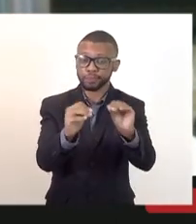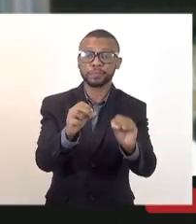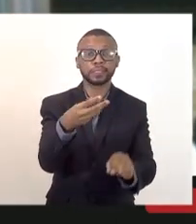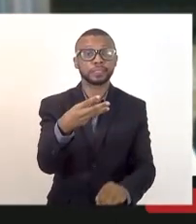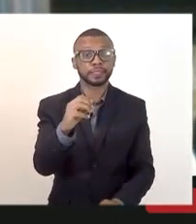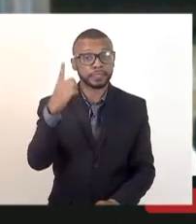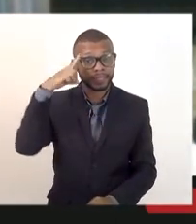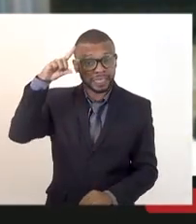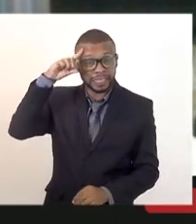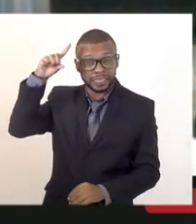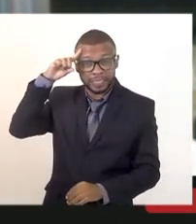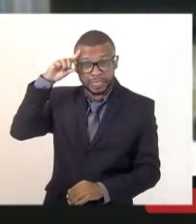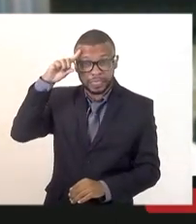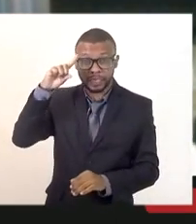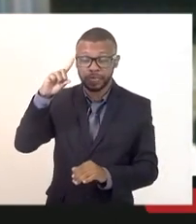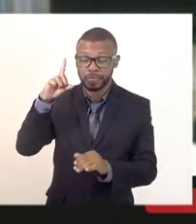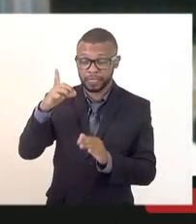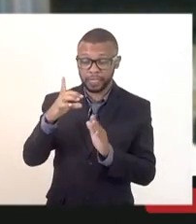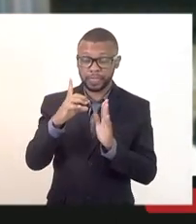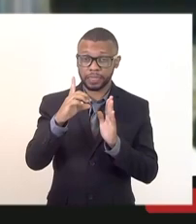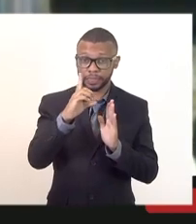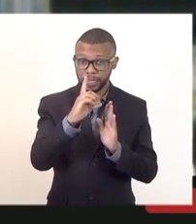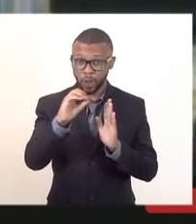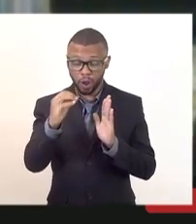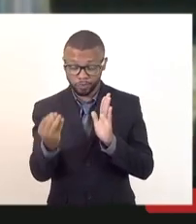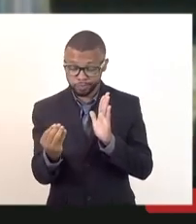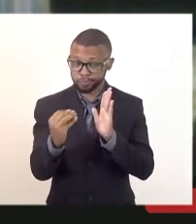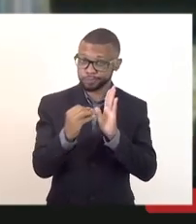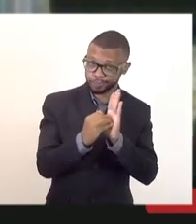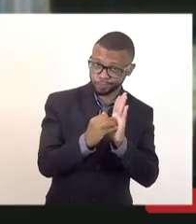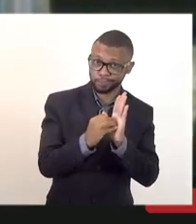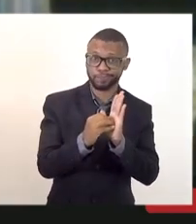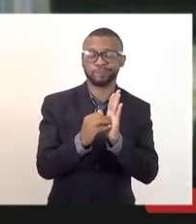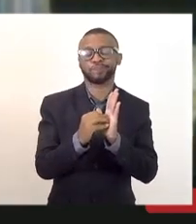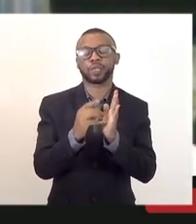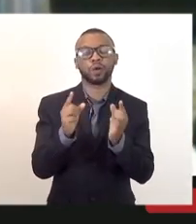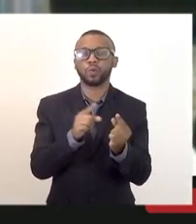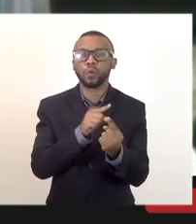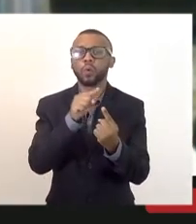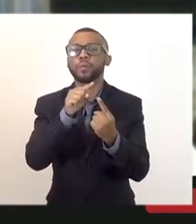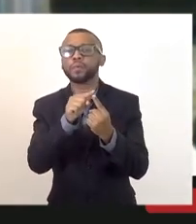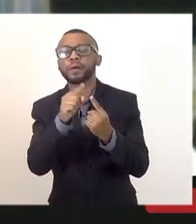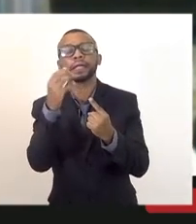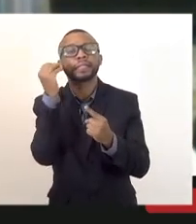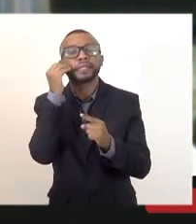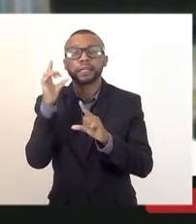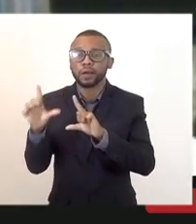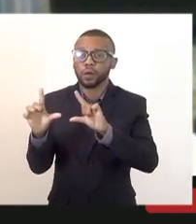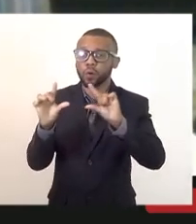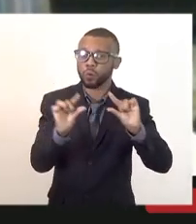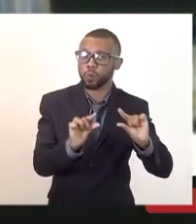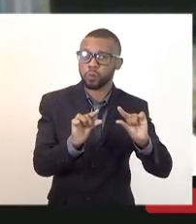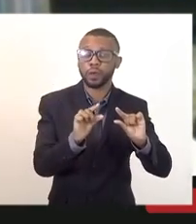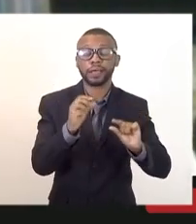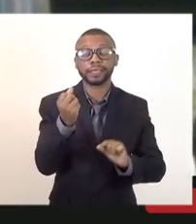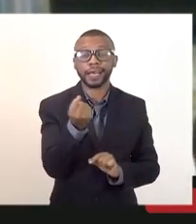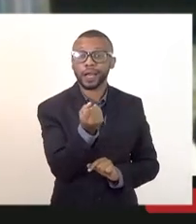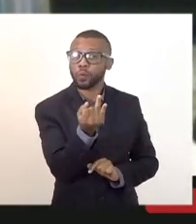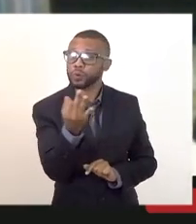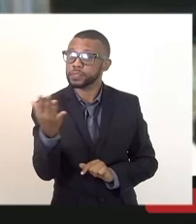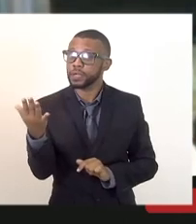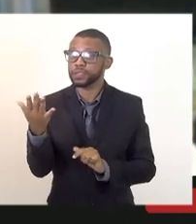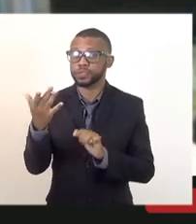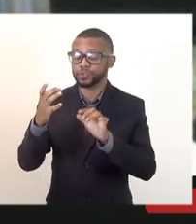publicação para o TAF foi justamente para tentar minimizar essa questão de efetivo da corporação